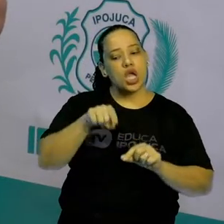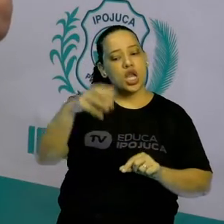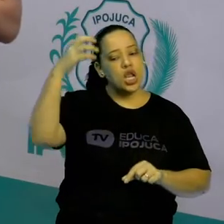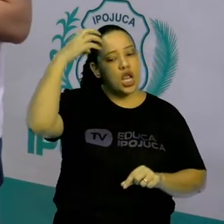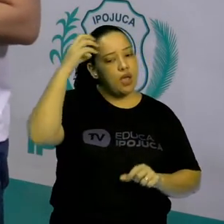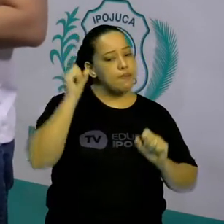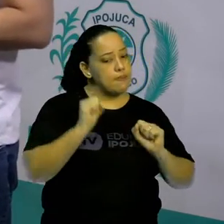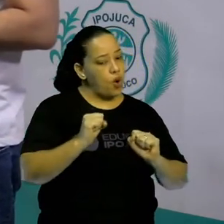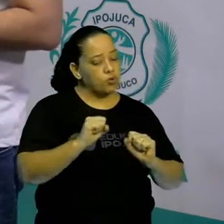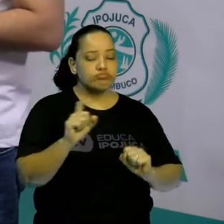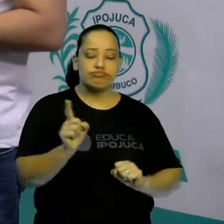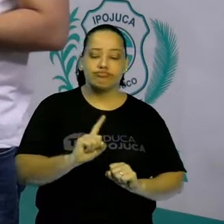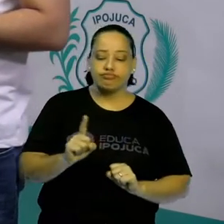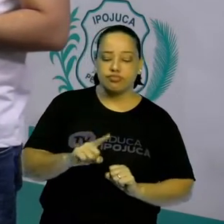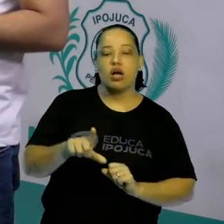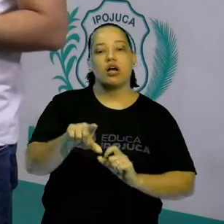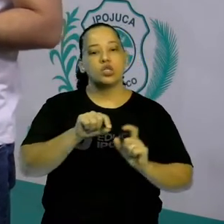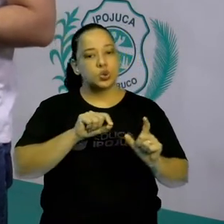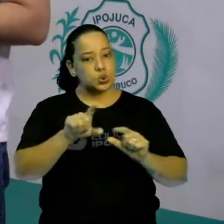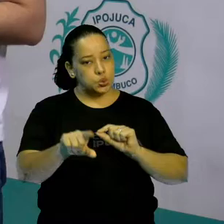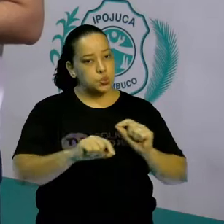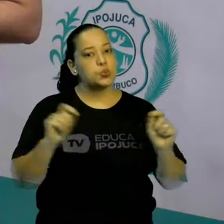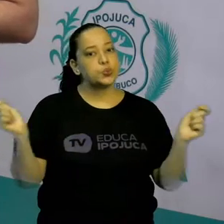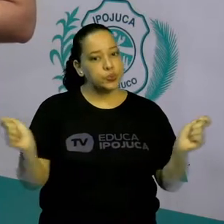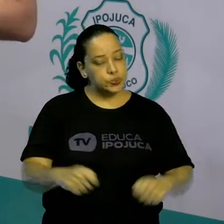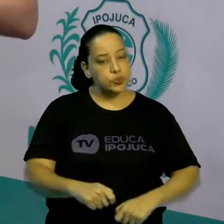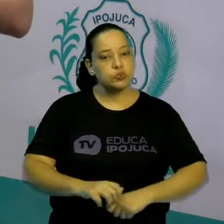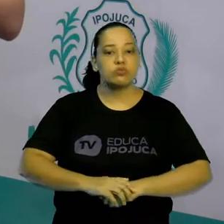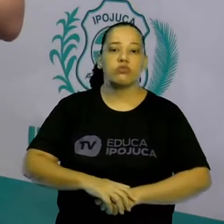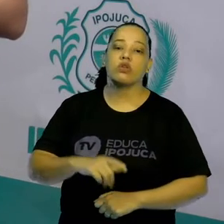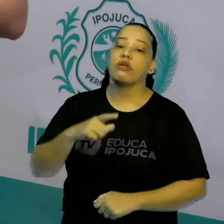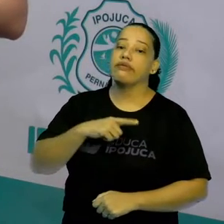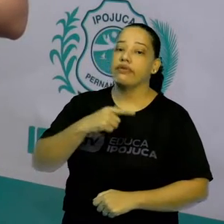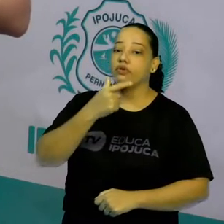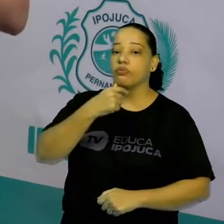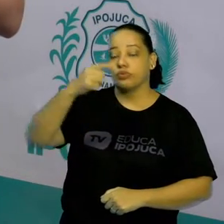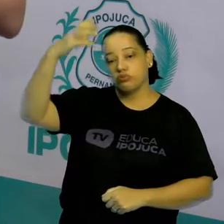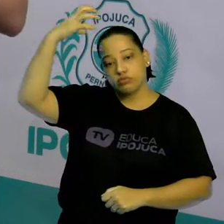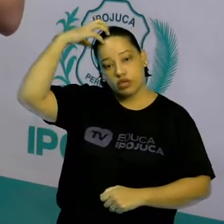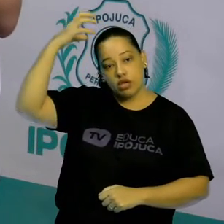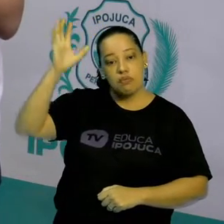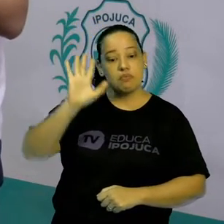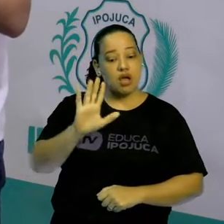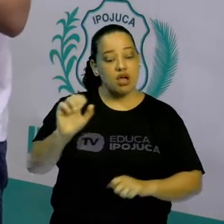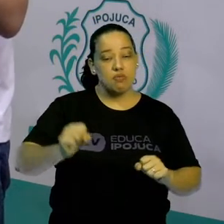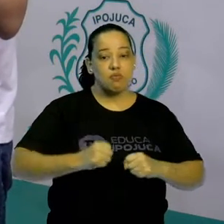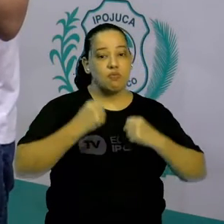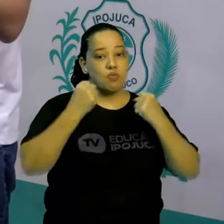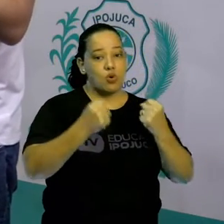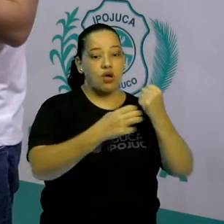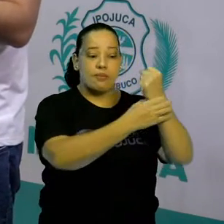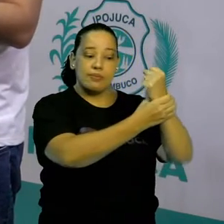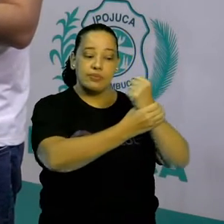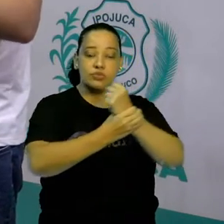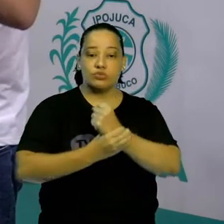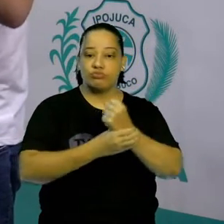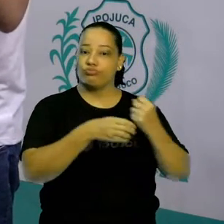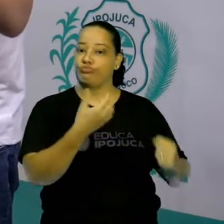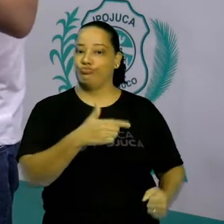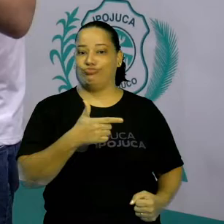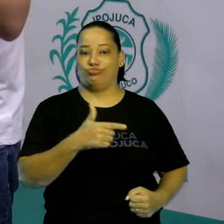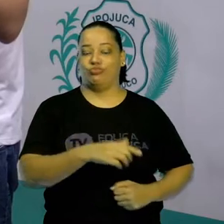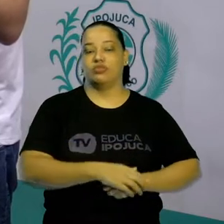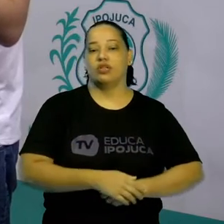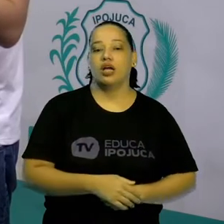Congo, tá bom? Então, você tinha o rei, mas esse rei, ele não tinha poderes absolutos,